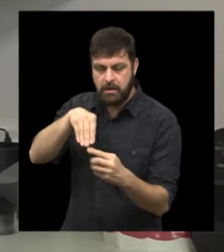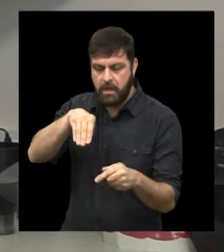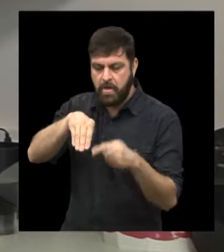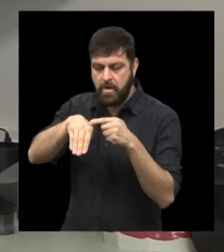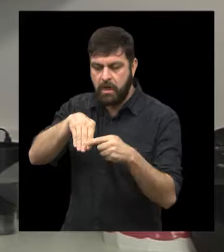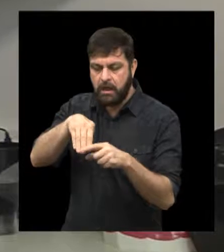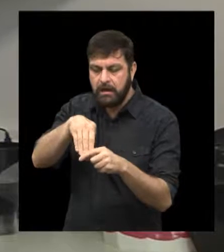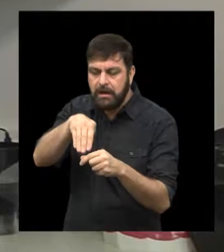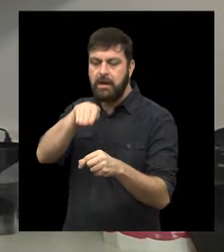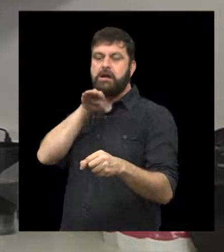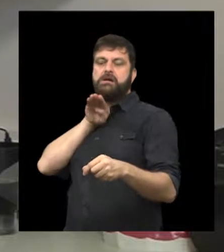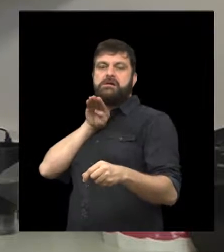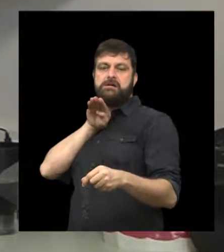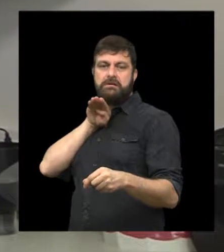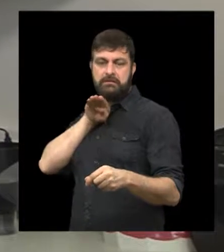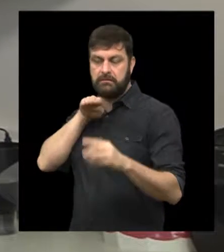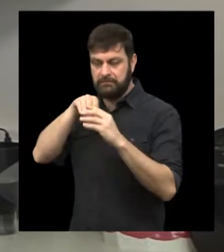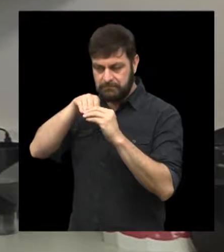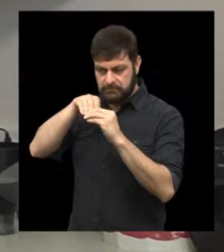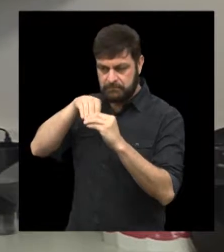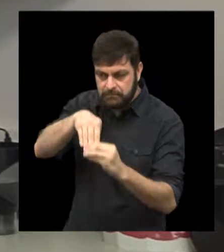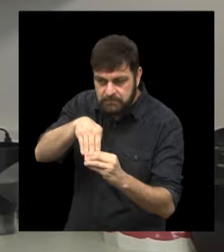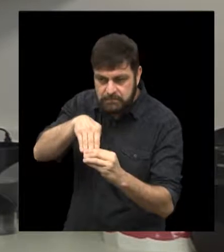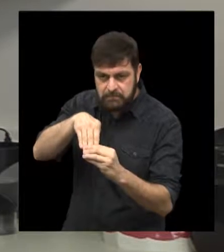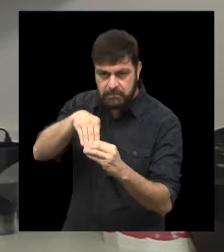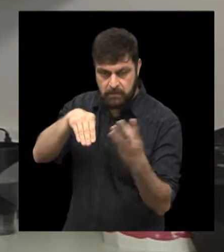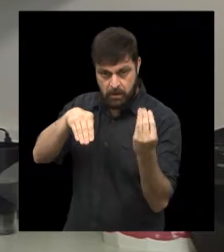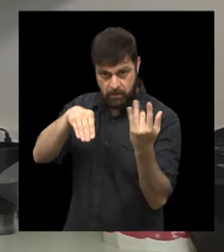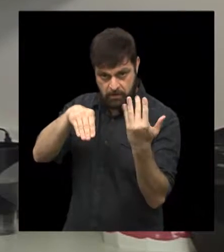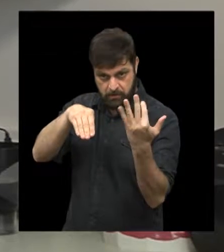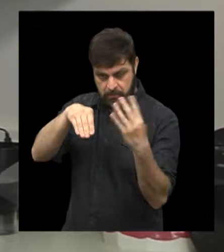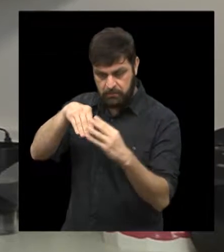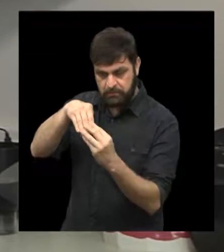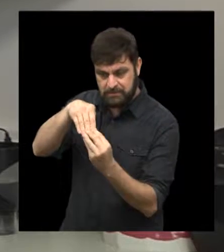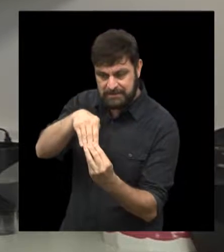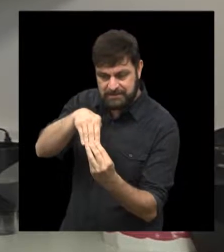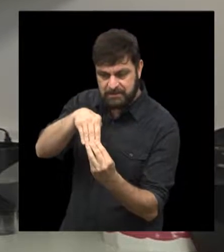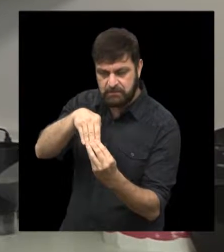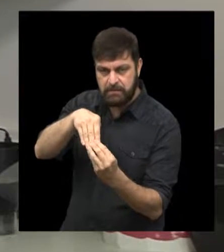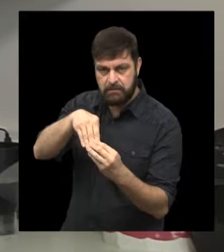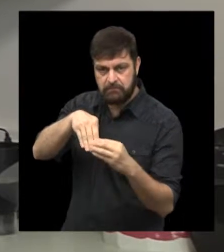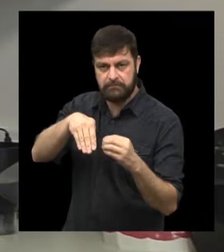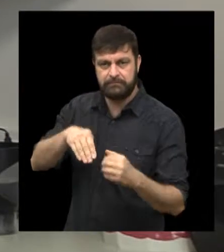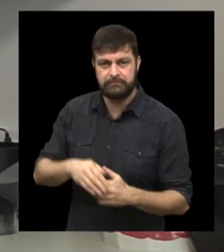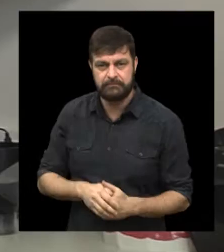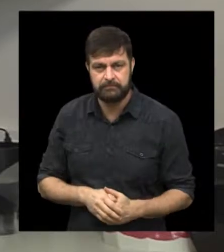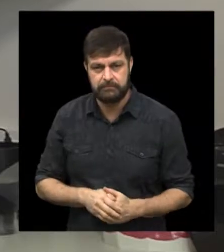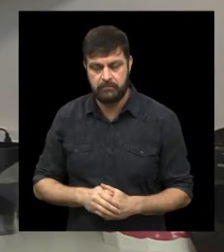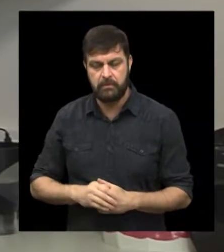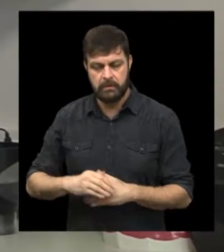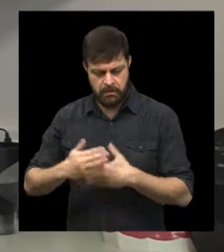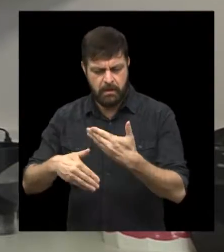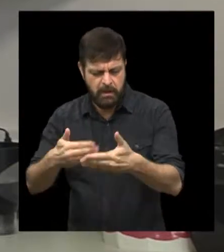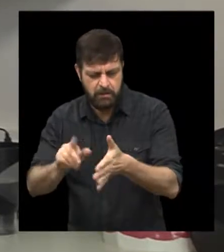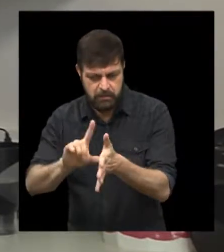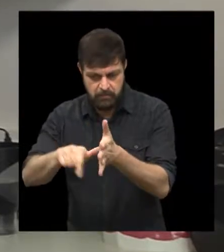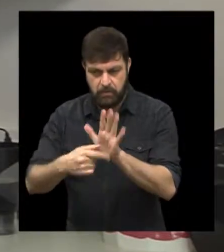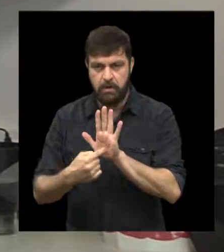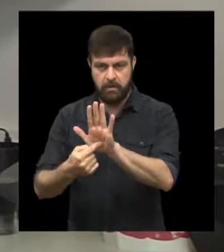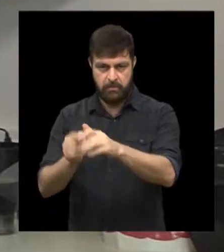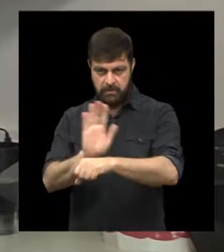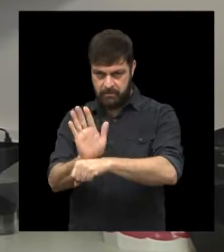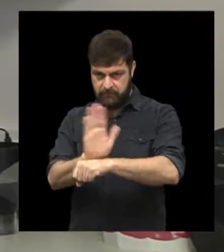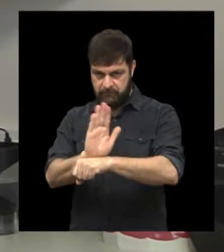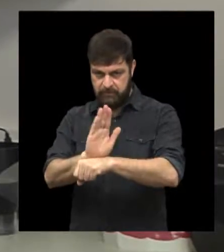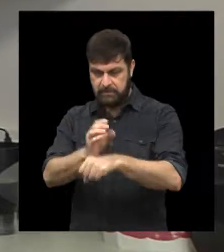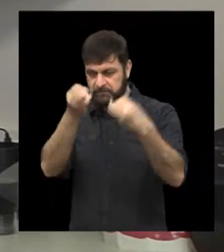no fundo dela, ela vai tentar ter o reflexo da ânsia, mas você não vai ter. Vai aumentar muito conforto esse procedimento. Mais para frente, eu vou mostrar um